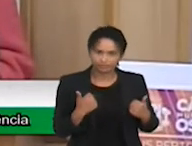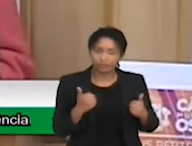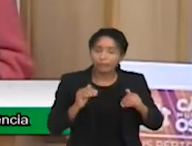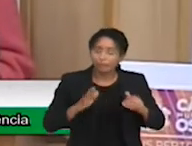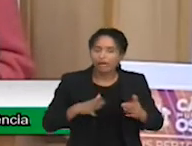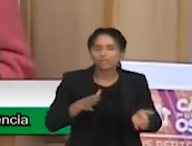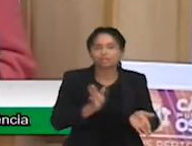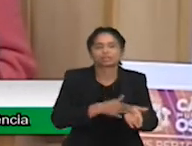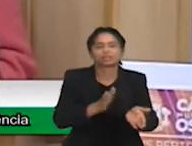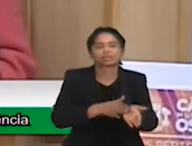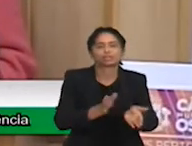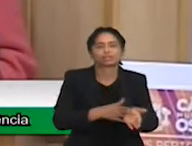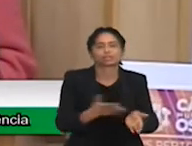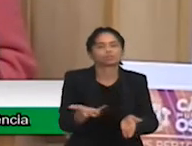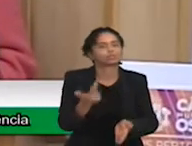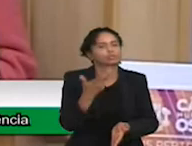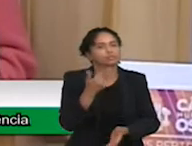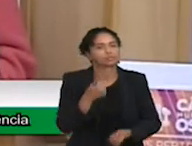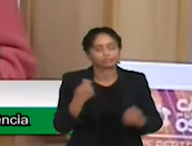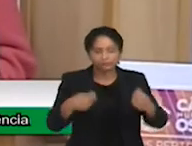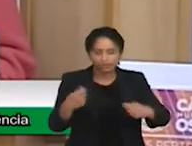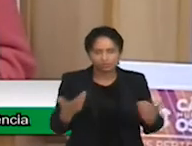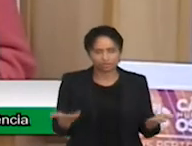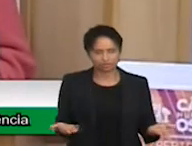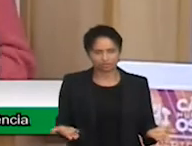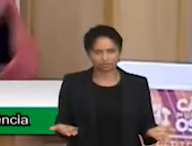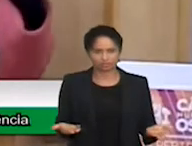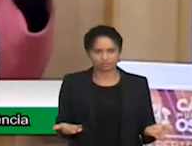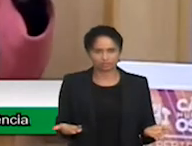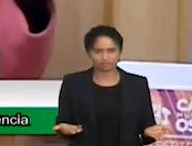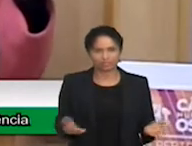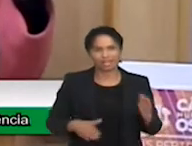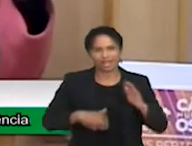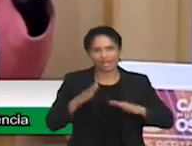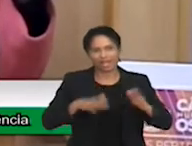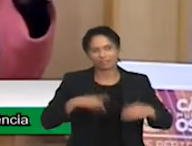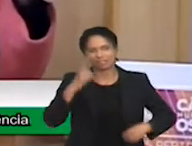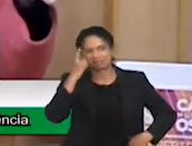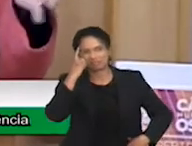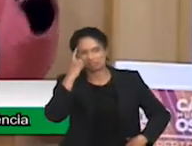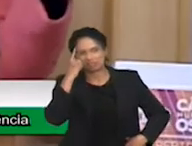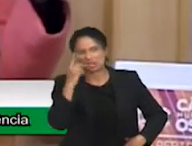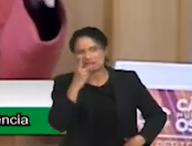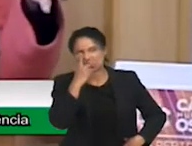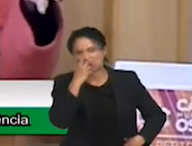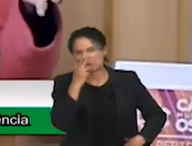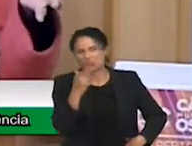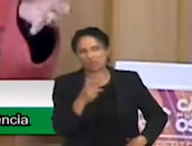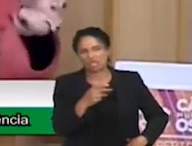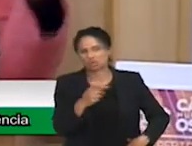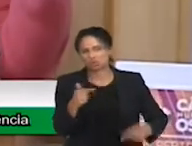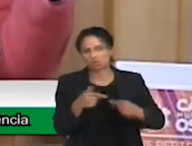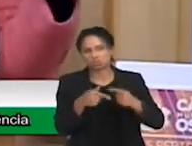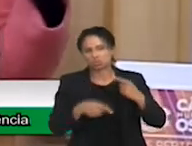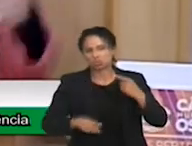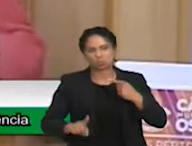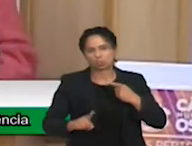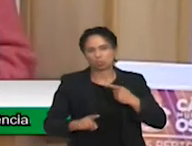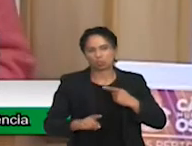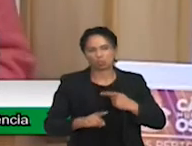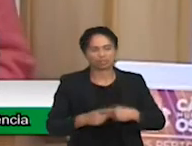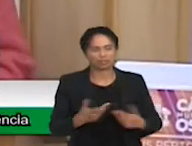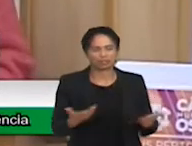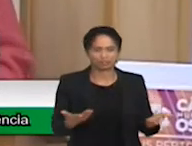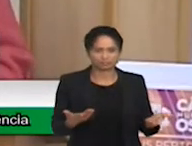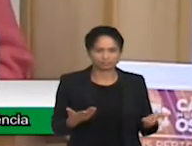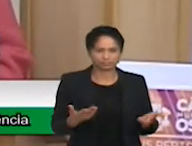Eu acho assim, as pessoas às vezes falam, nossa, ela é uma péssima líder do prefeito, porque ela faz tantas críticas. eu acho que eu sou uma